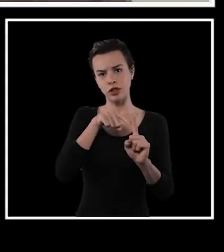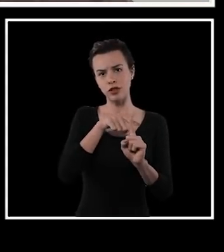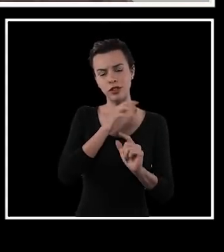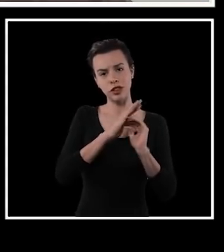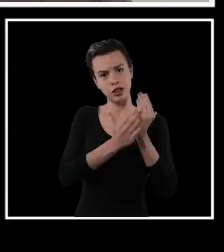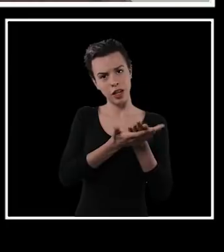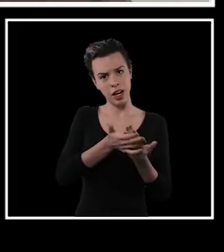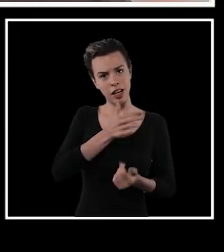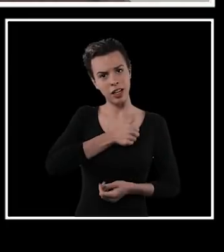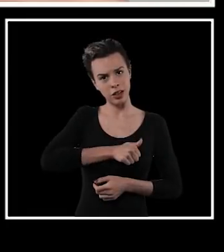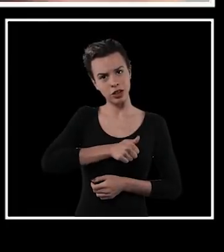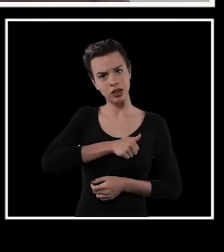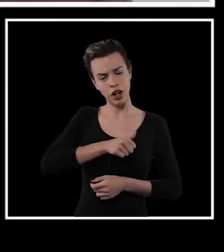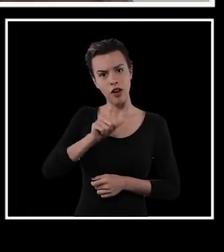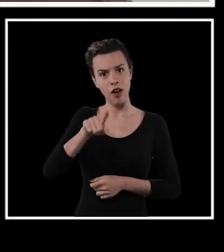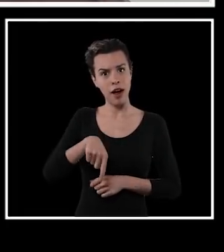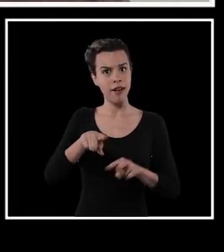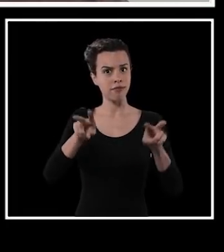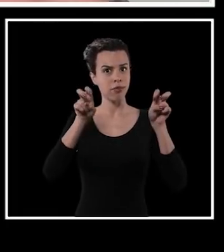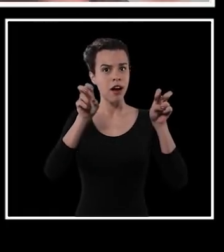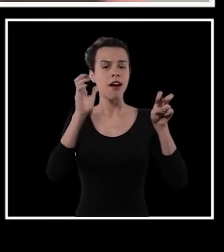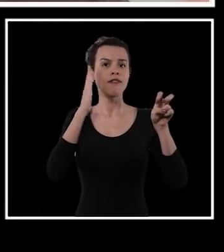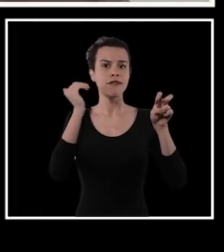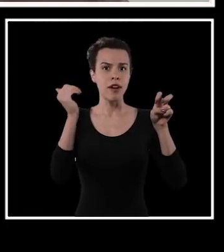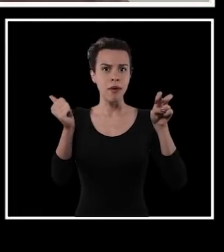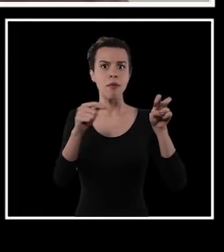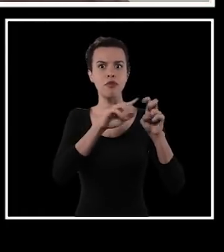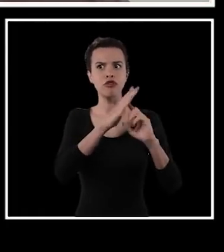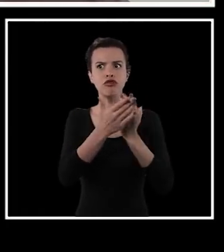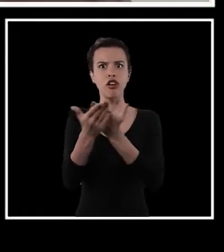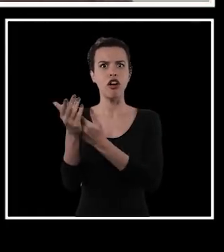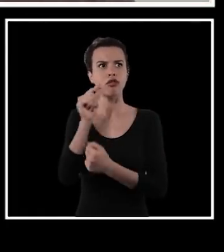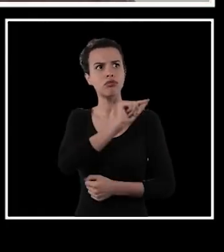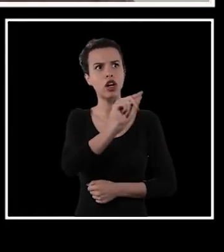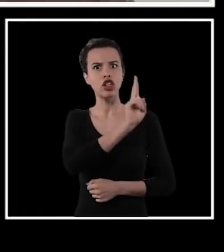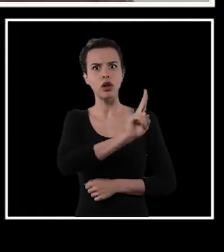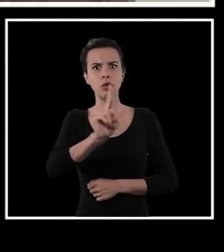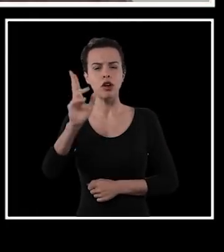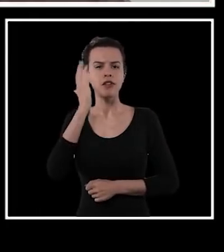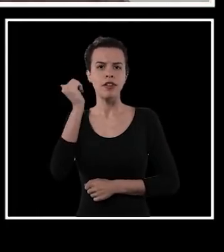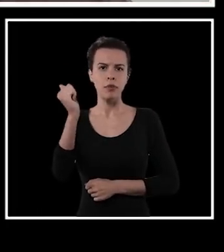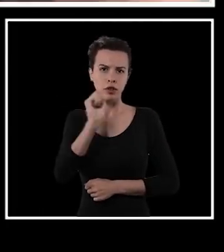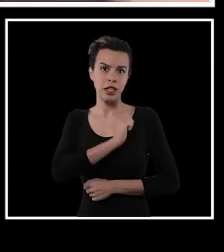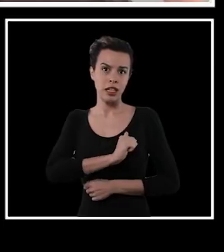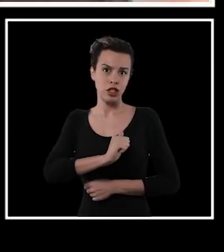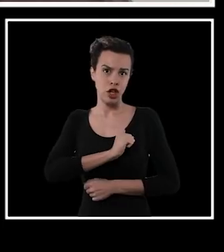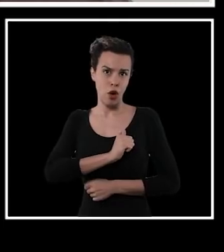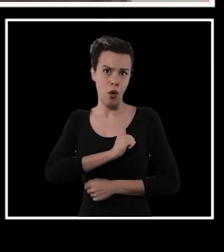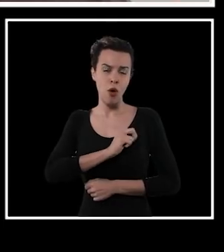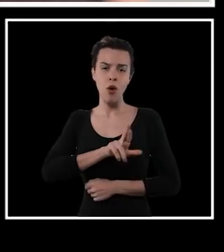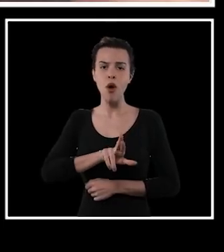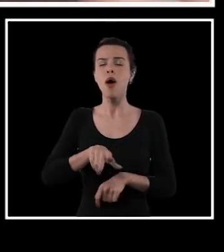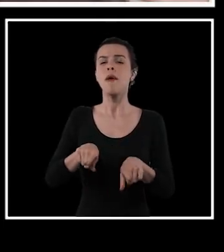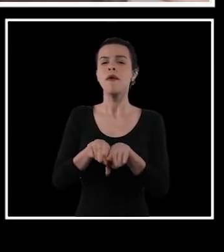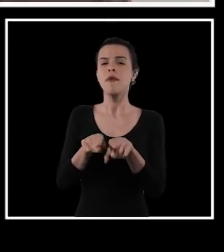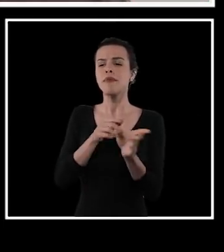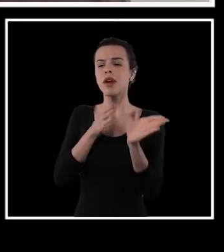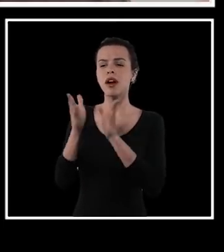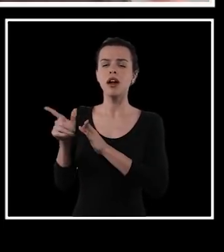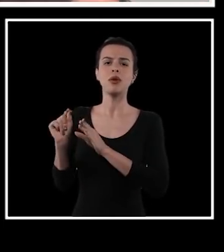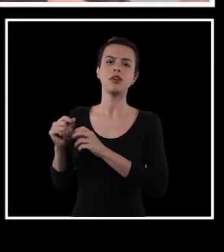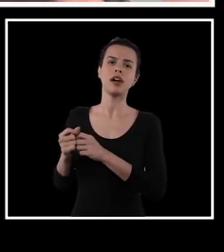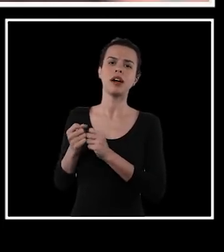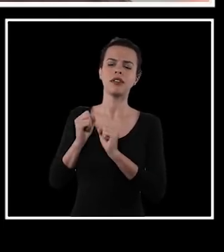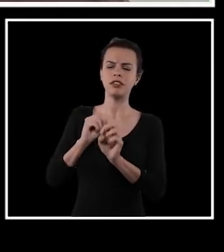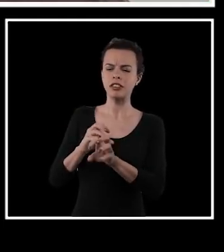transmitir valores religiosos. Tinha as escolas religiosas, que ainda são nomes muito fortes até hoje. E depois a gente vê essa troca da